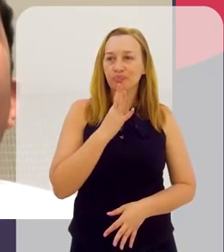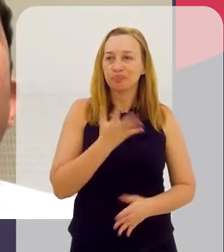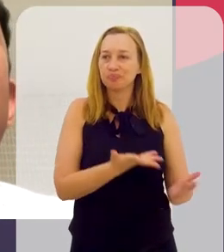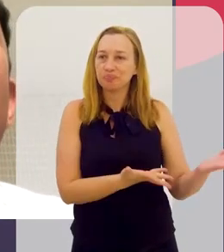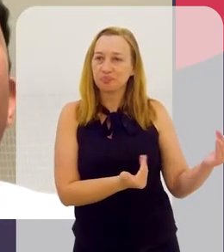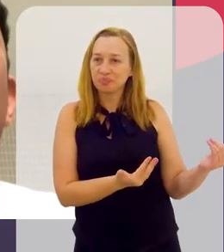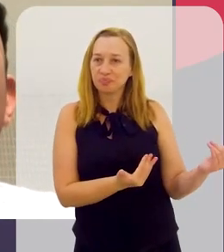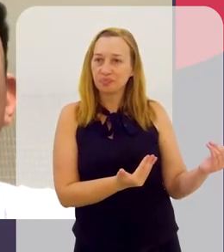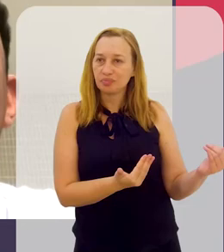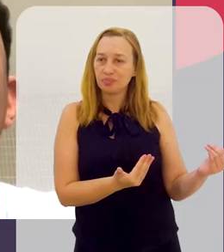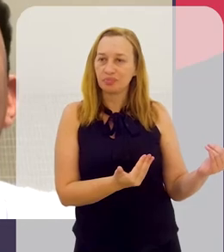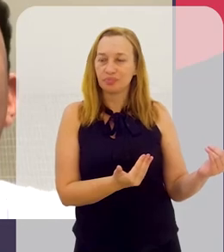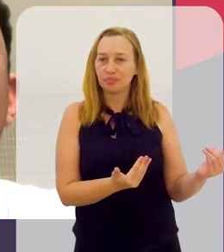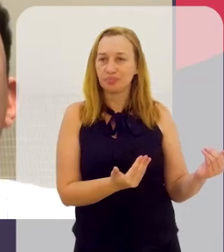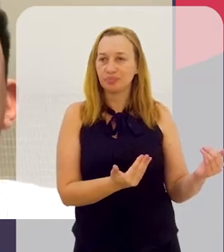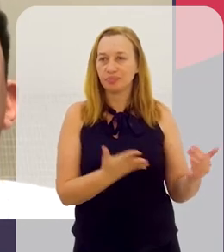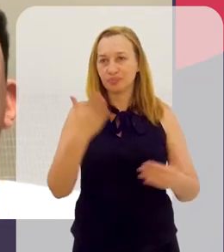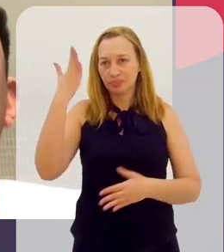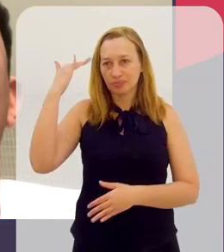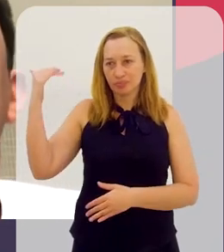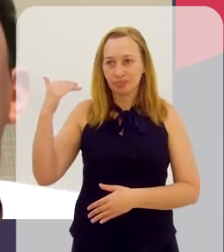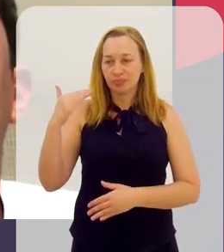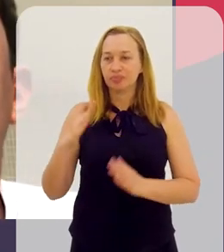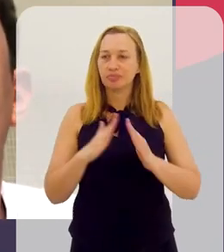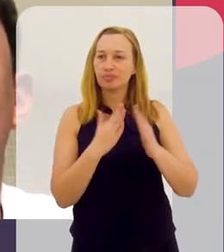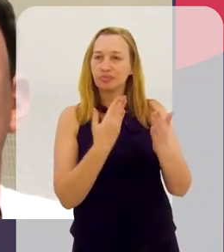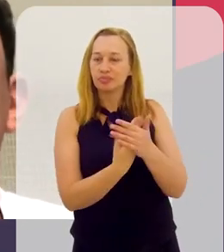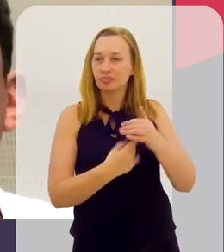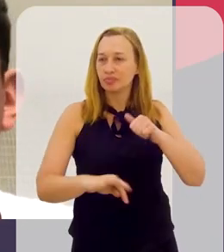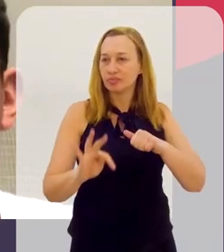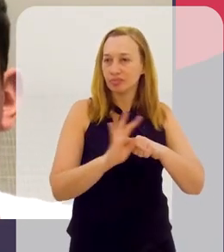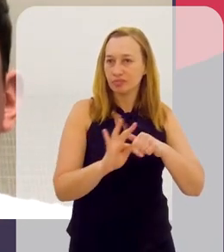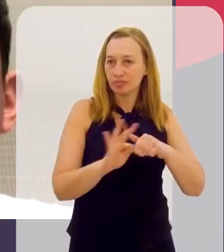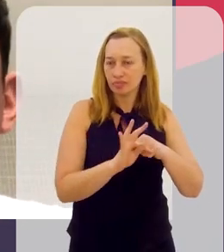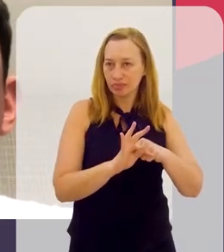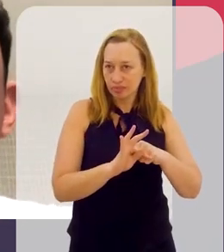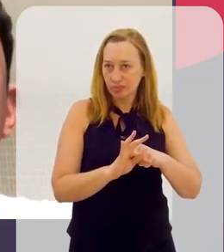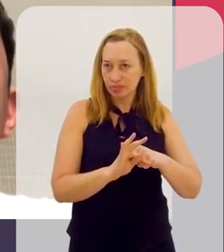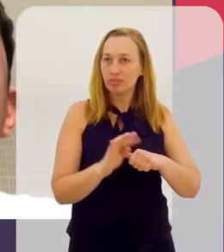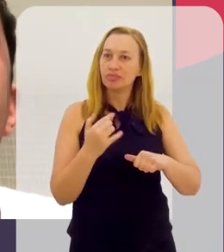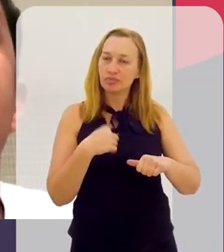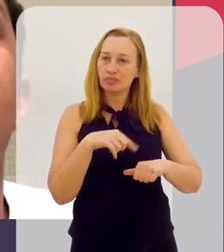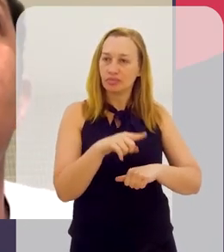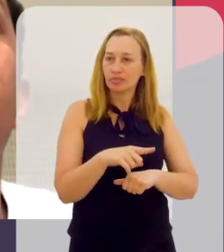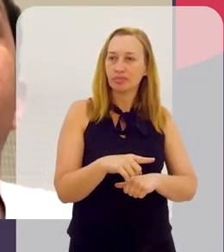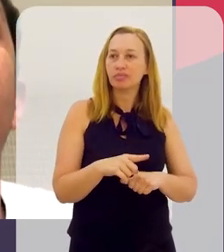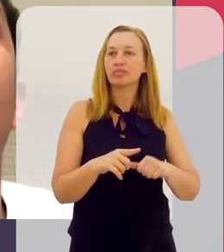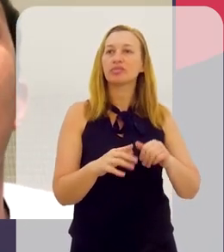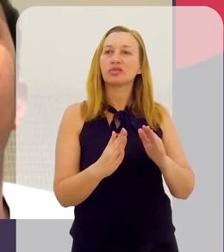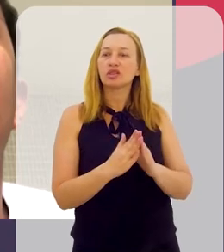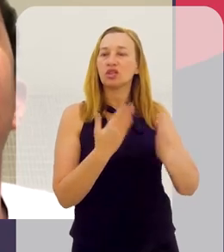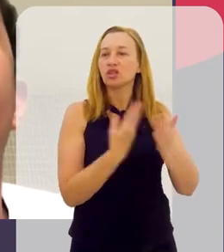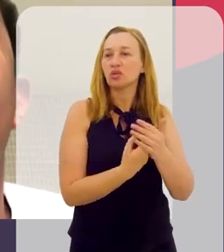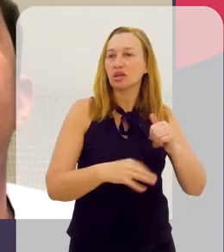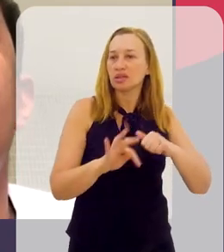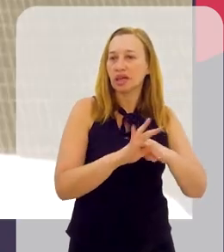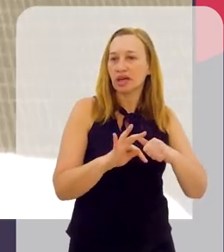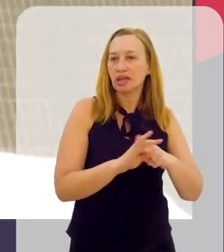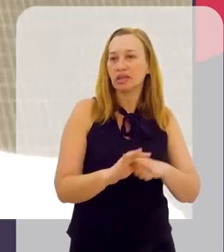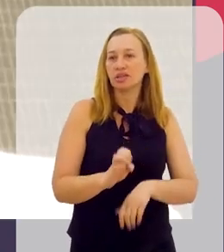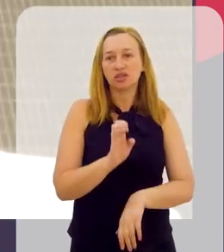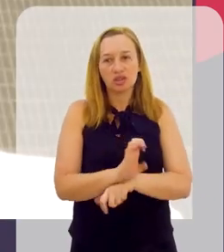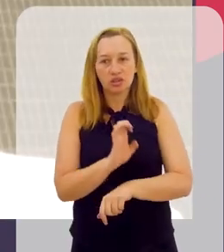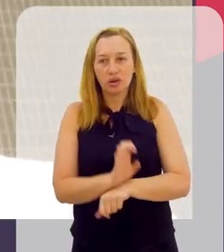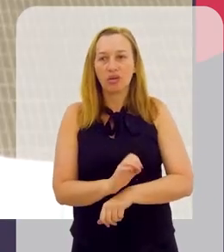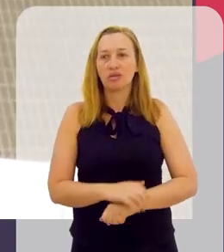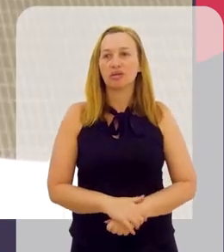Eu conheci o Jovens Talentos na escola, né? Eu sou da Fitec João Barcelos Martins, em Campos. É uma escola técnica estadual